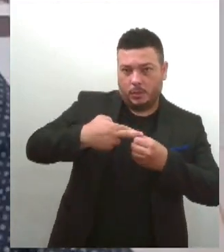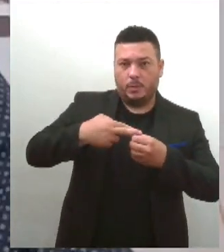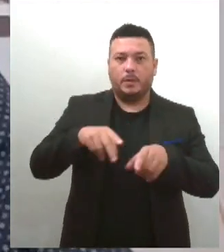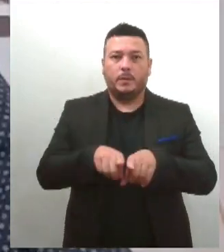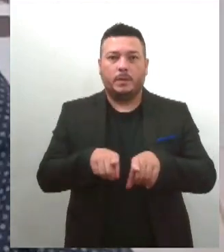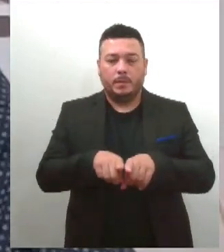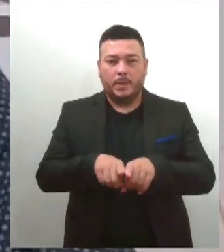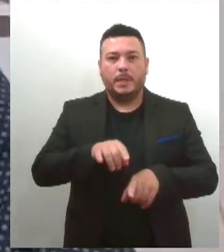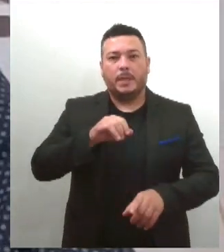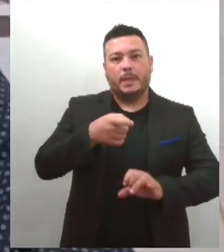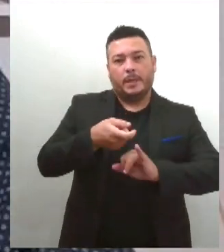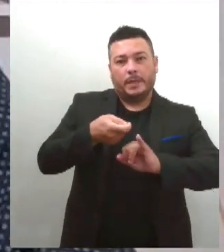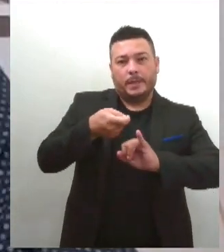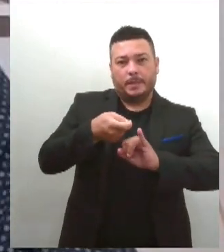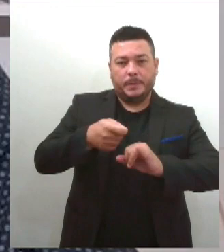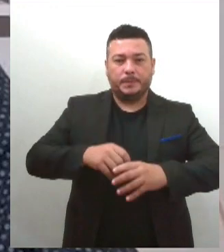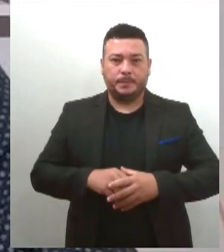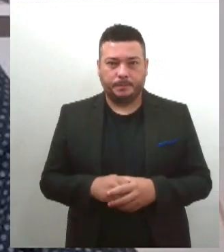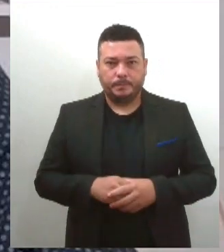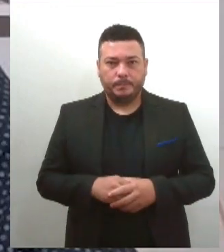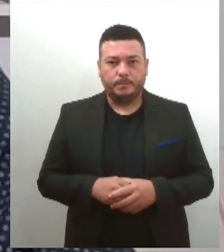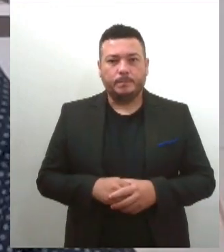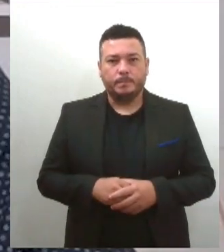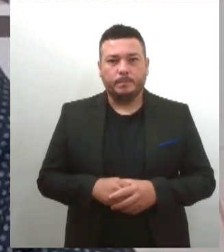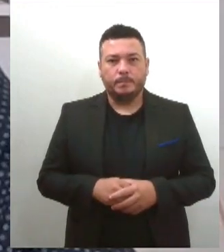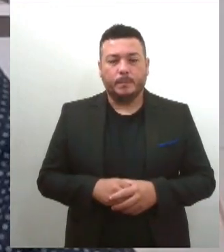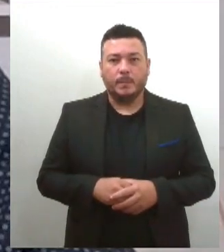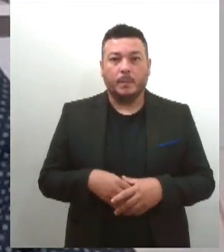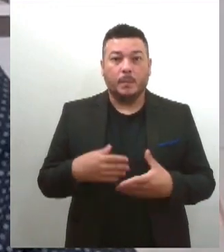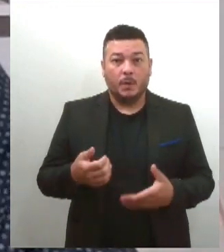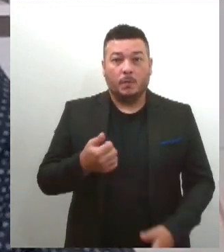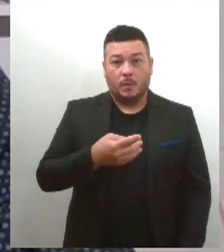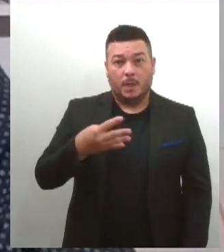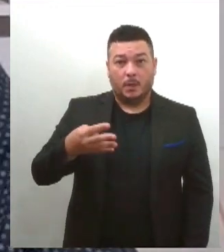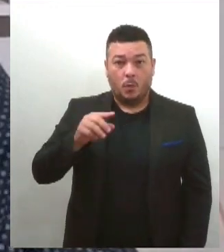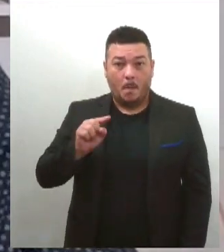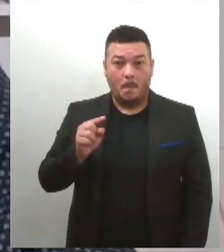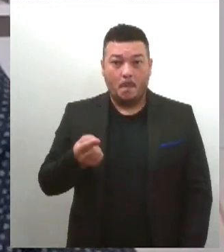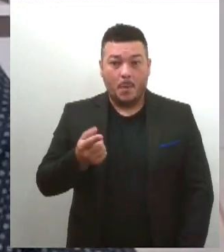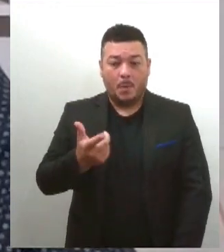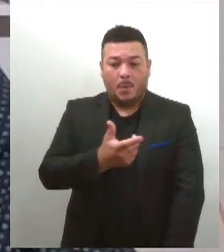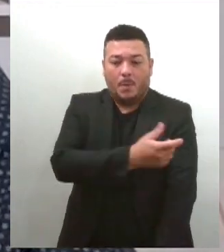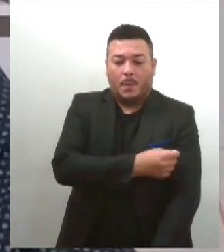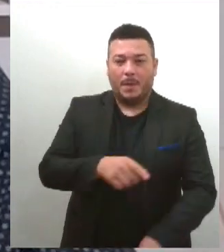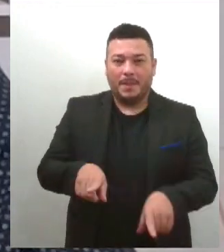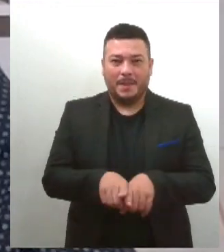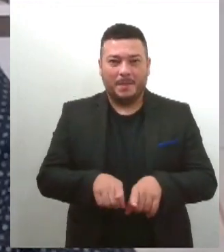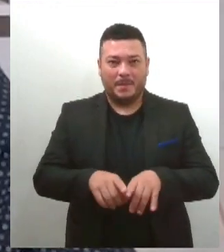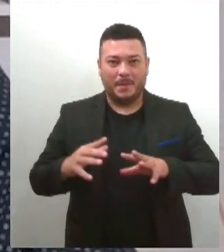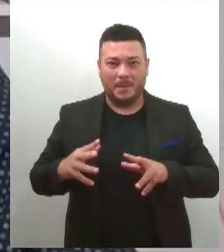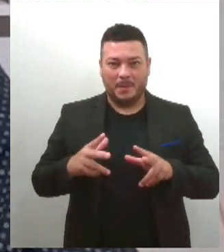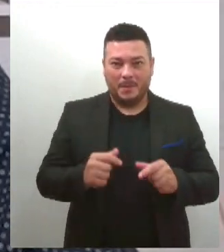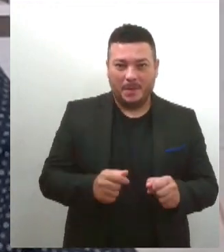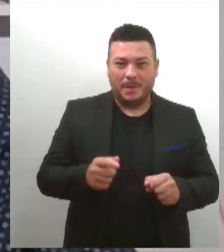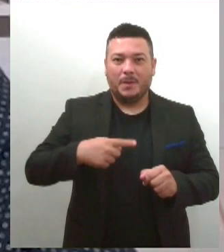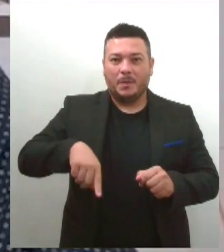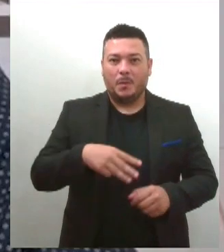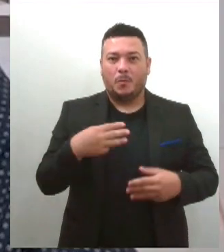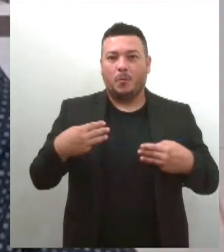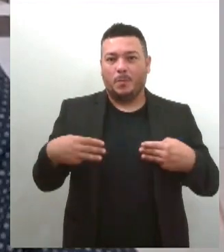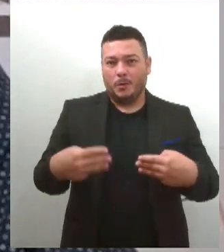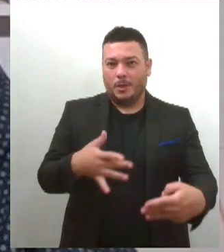foram 14 mil doses. Tivemos uma reunião na segunda-feira com todos eles e com o Ministério da Saúde para